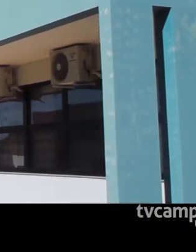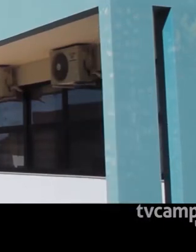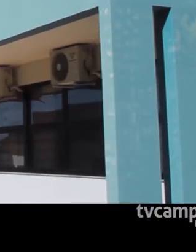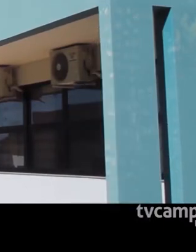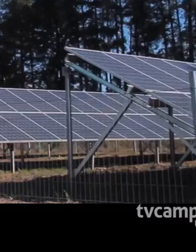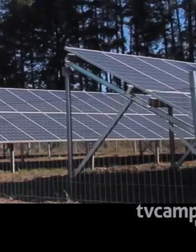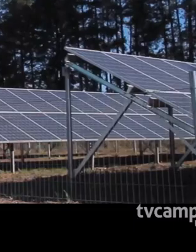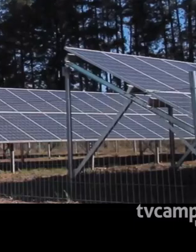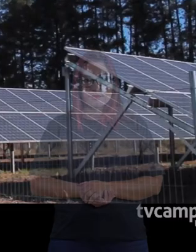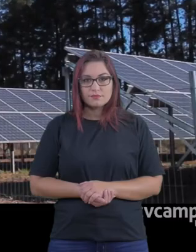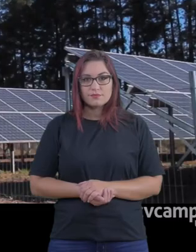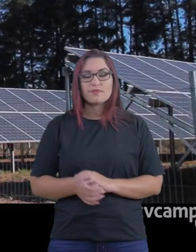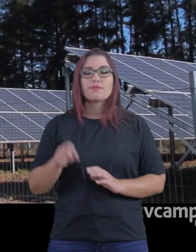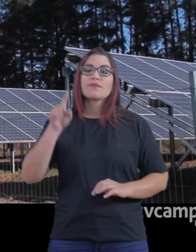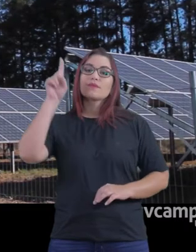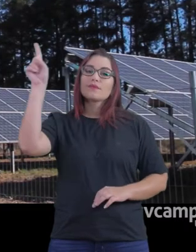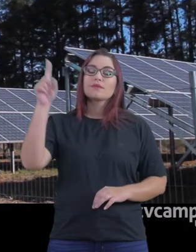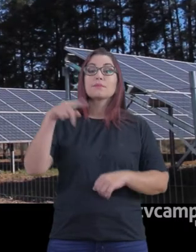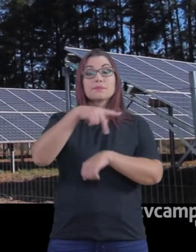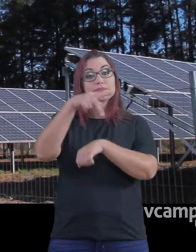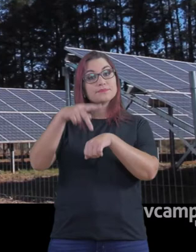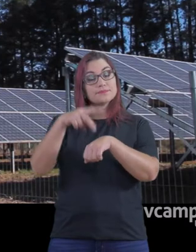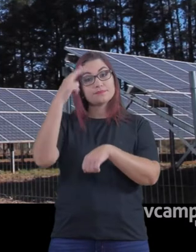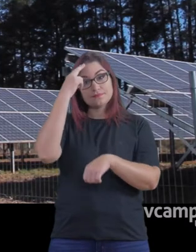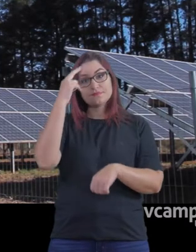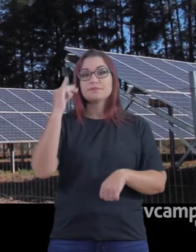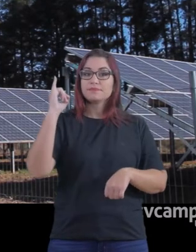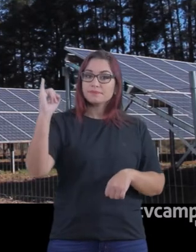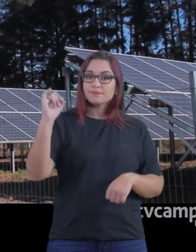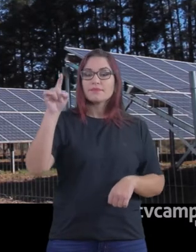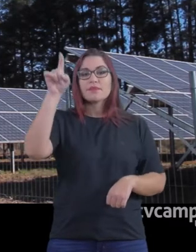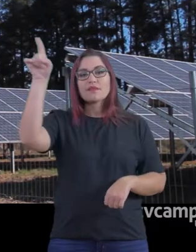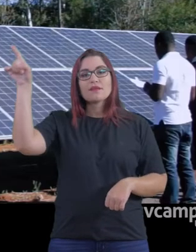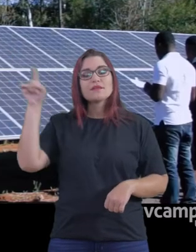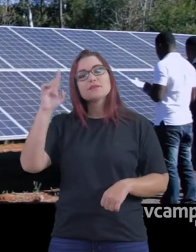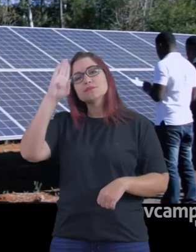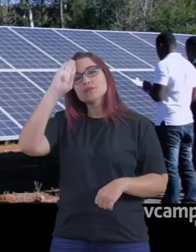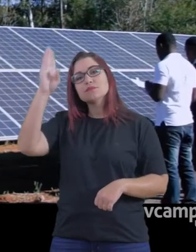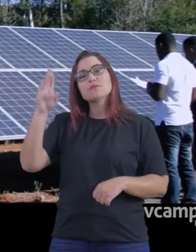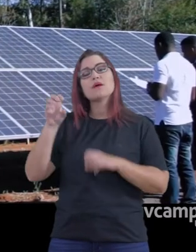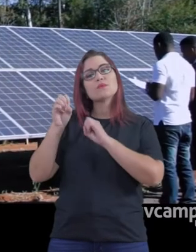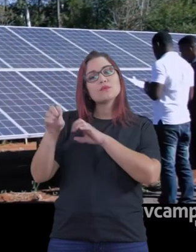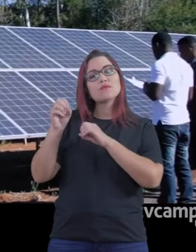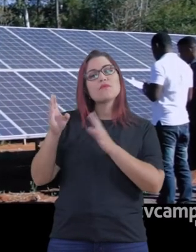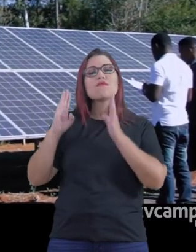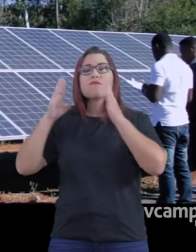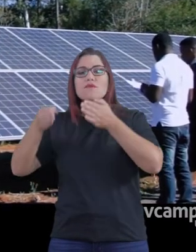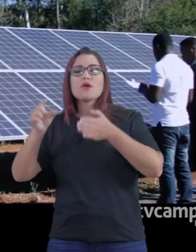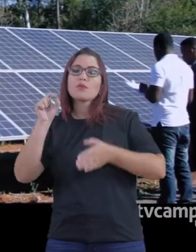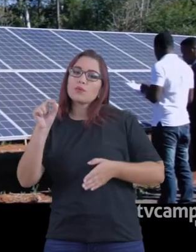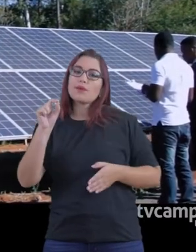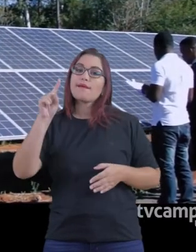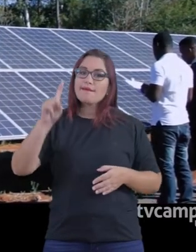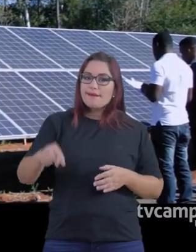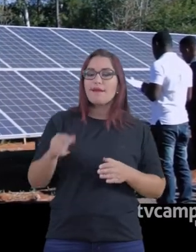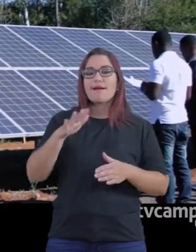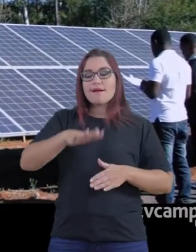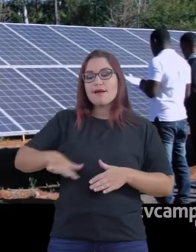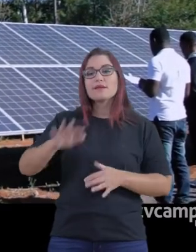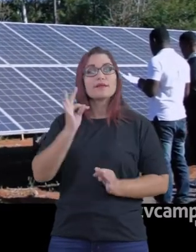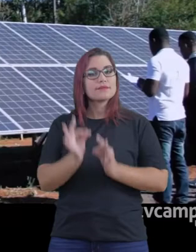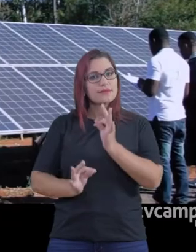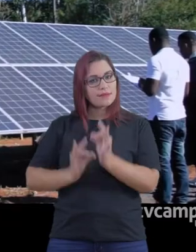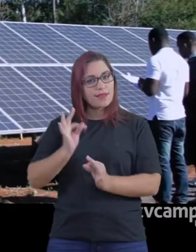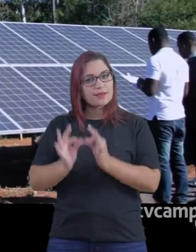A educação deles é muito mais técnica do que a brasileira, tanto que o Ministério da Educação deles é Ministério da Educação e Formação